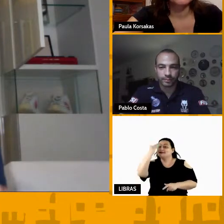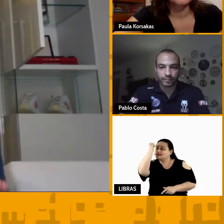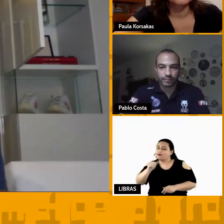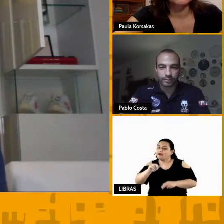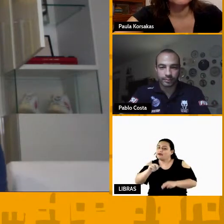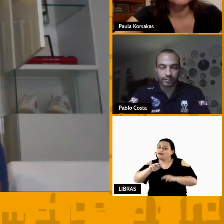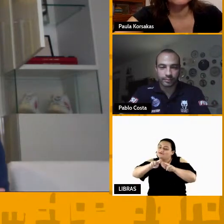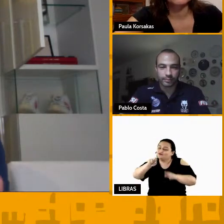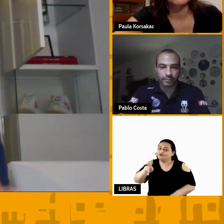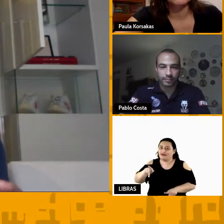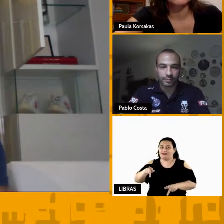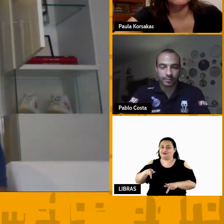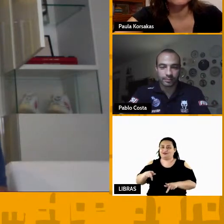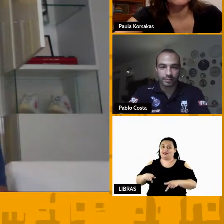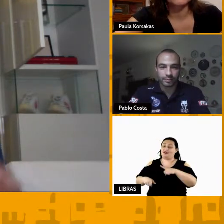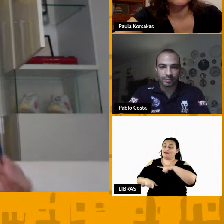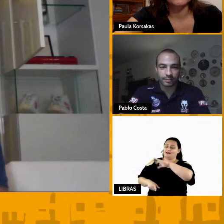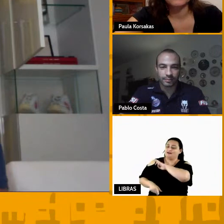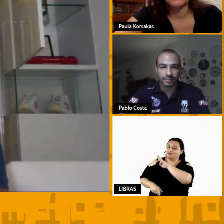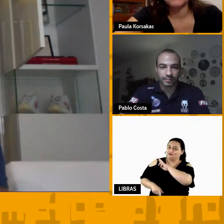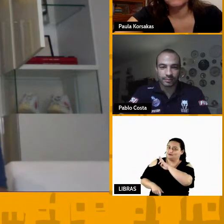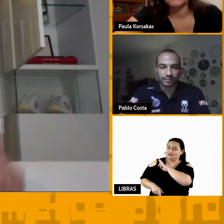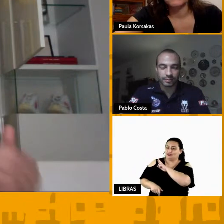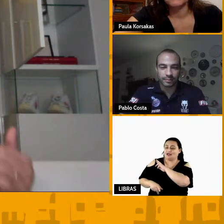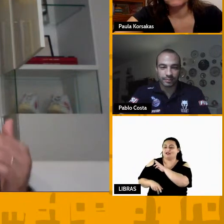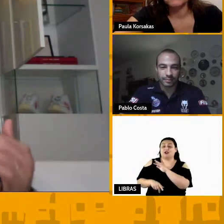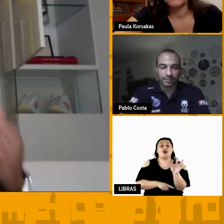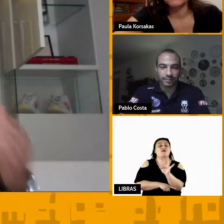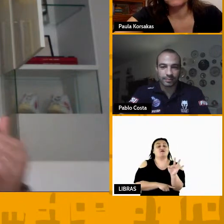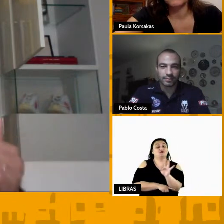diferenciar quando você tem uma função